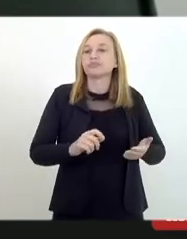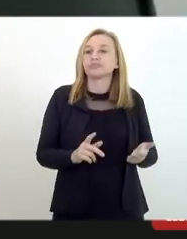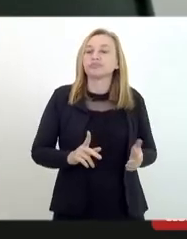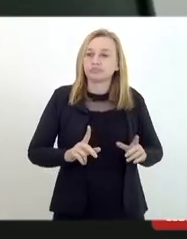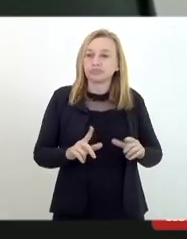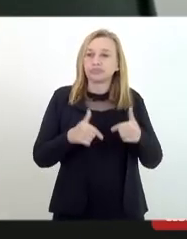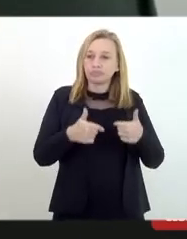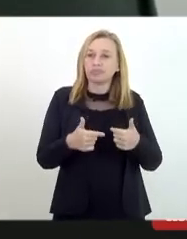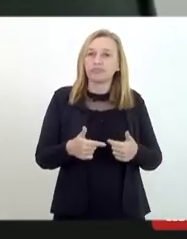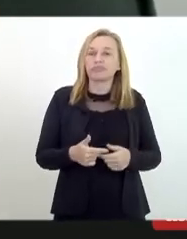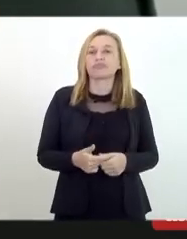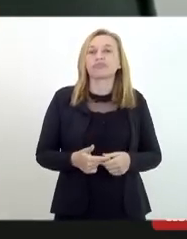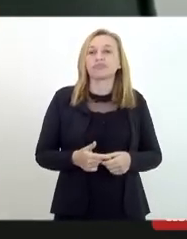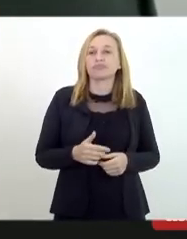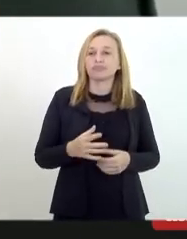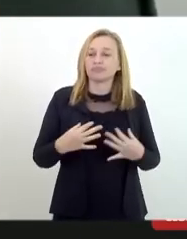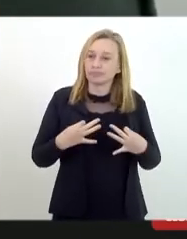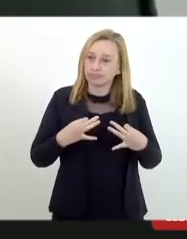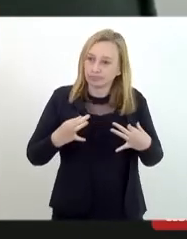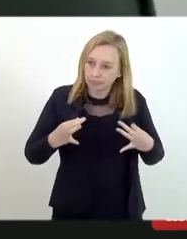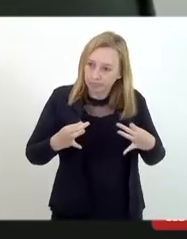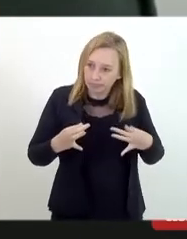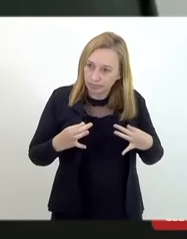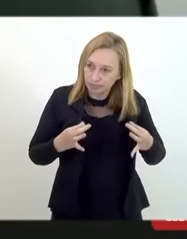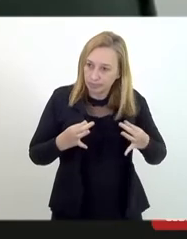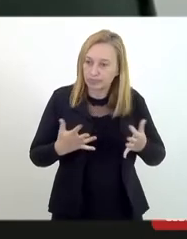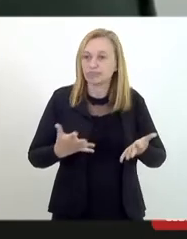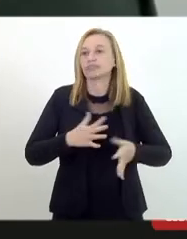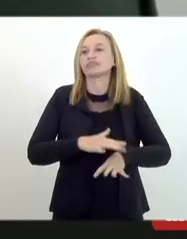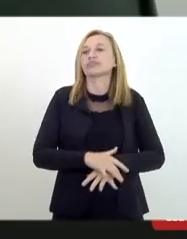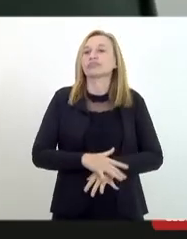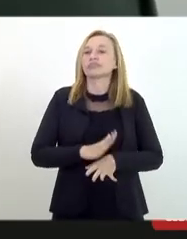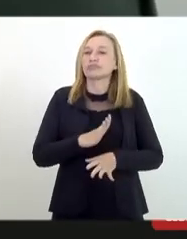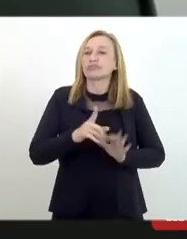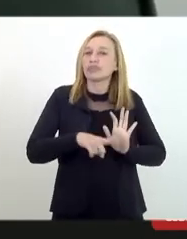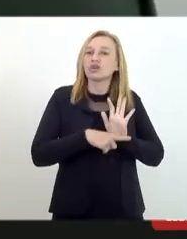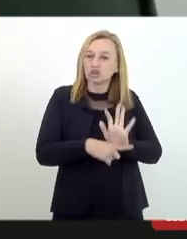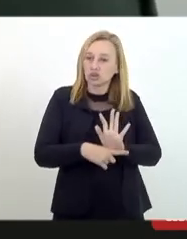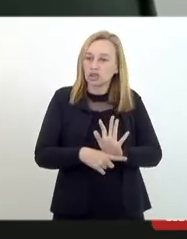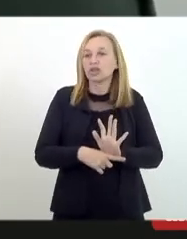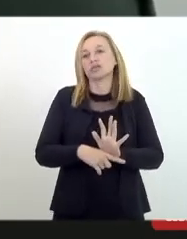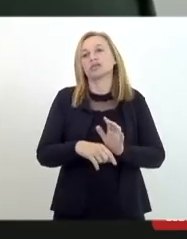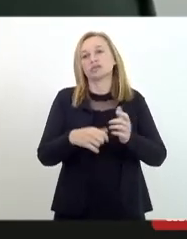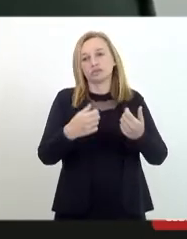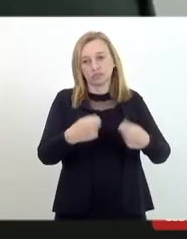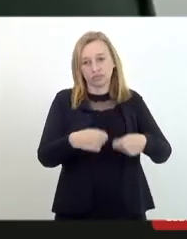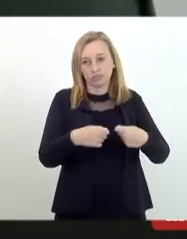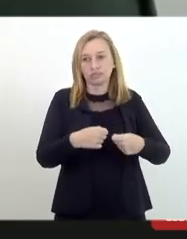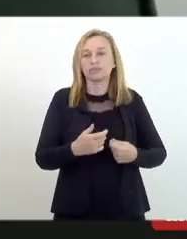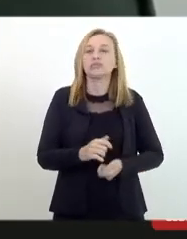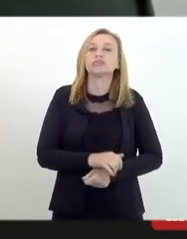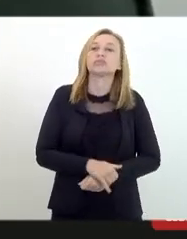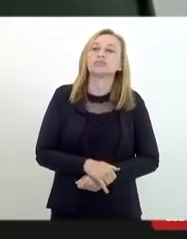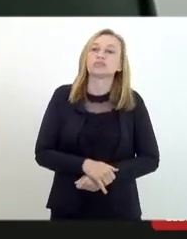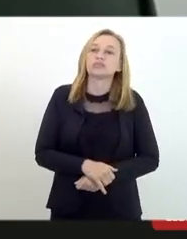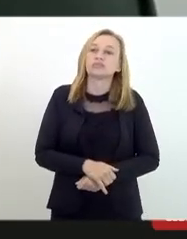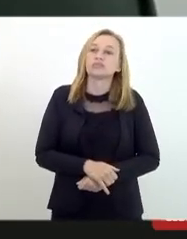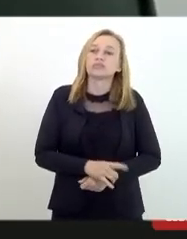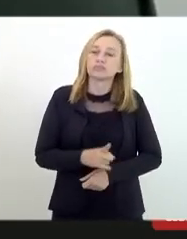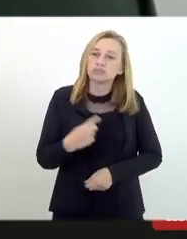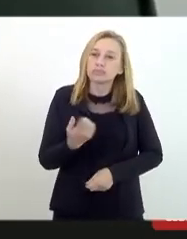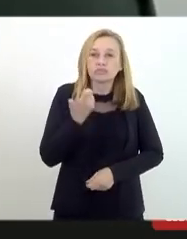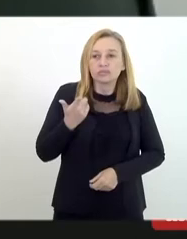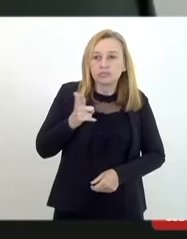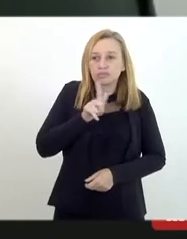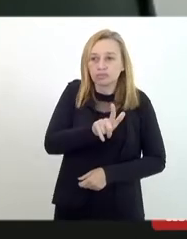décadas. Então, eu já me coloco à disposição para ajudar no que for possível e preciso para que a gente